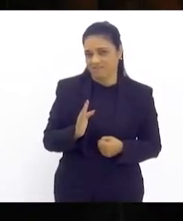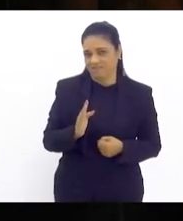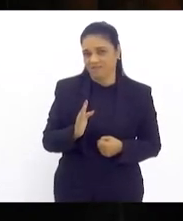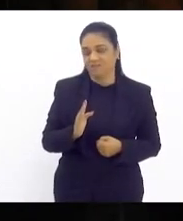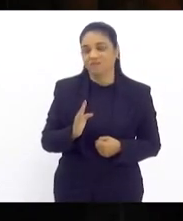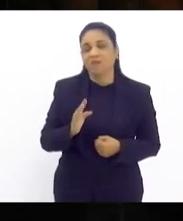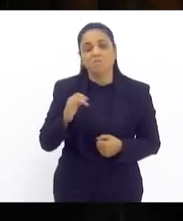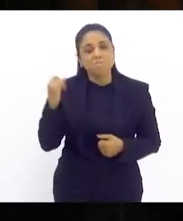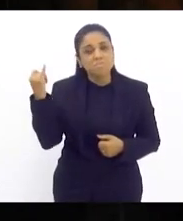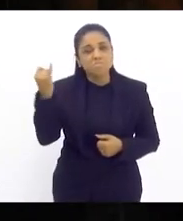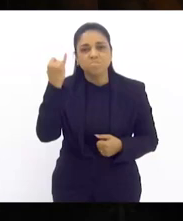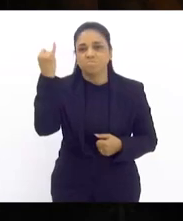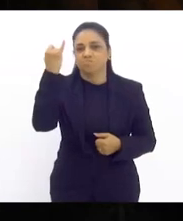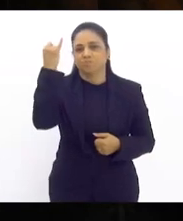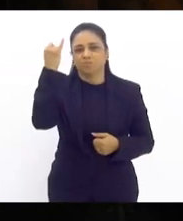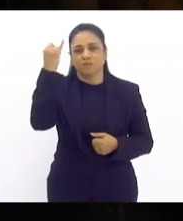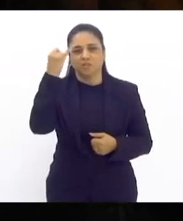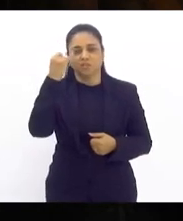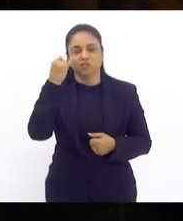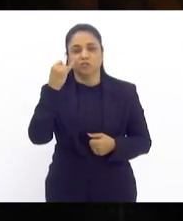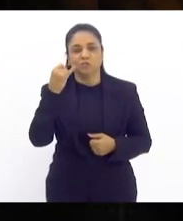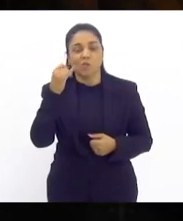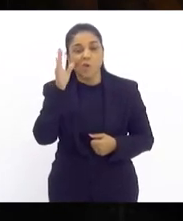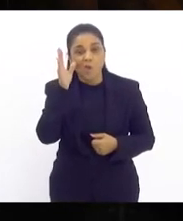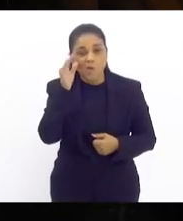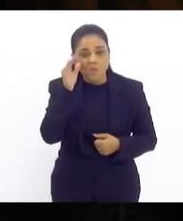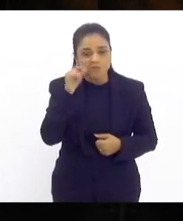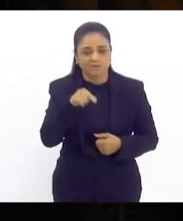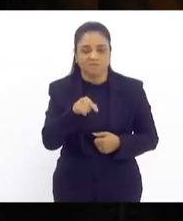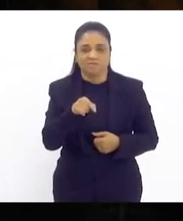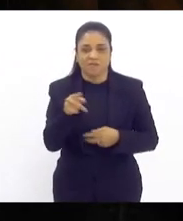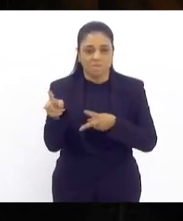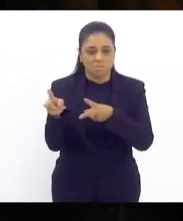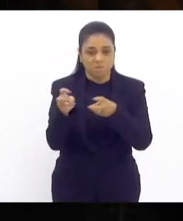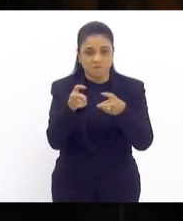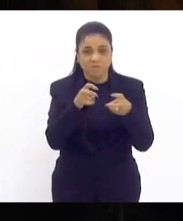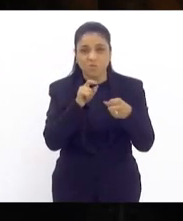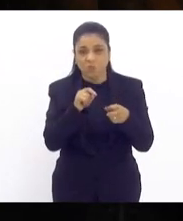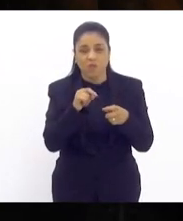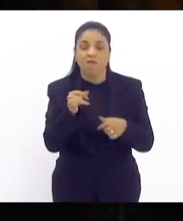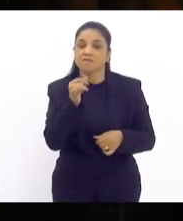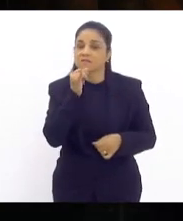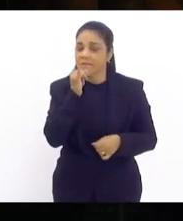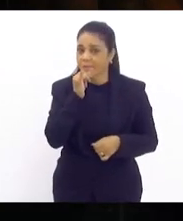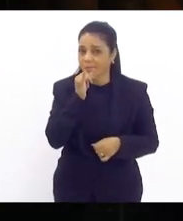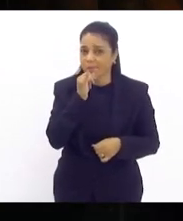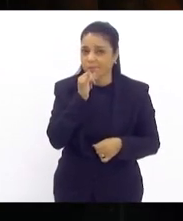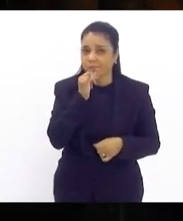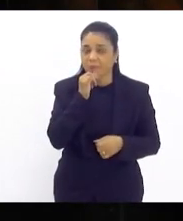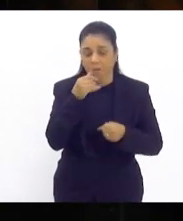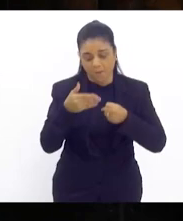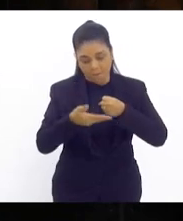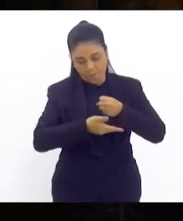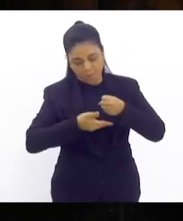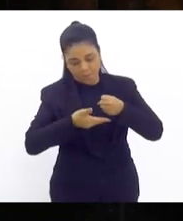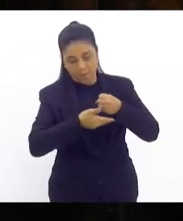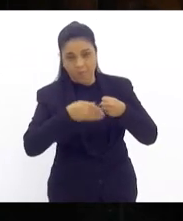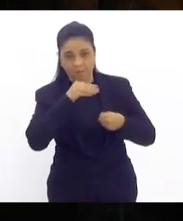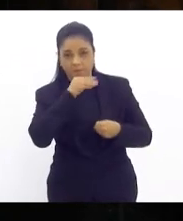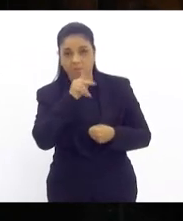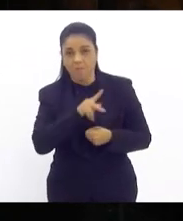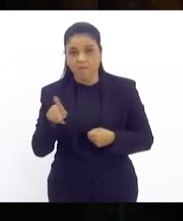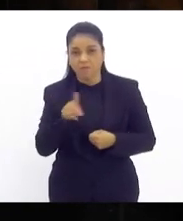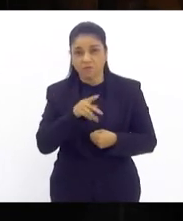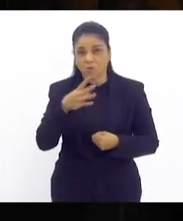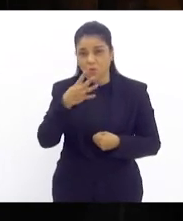é fundamental que a gente possa observar que por exemplo nós temos um piso para os professores de